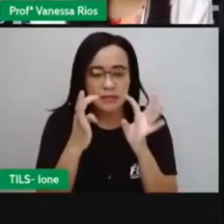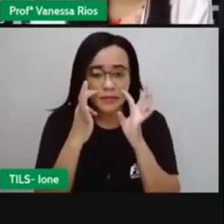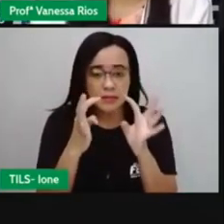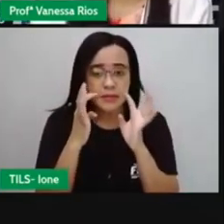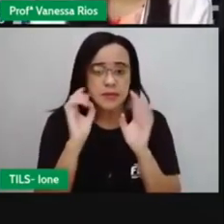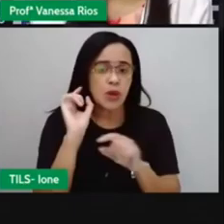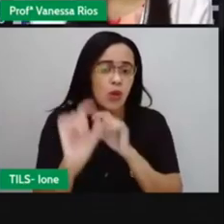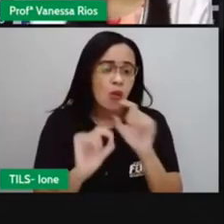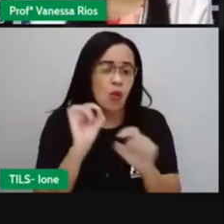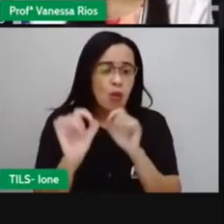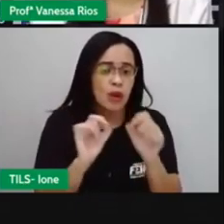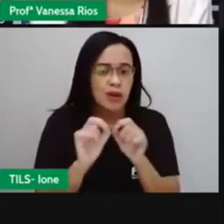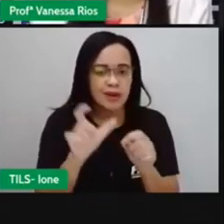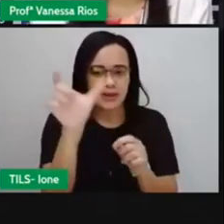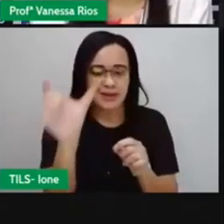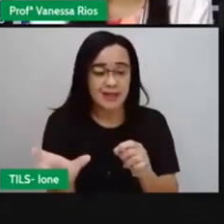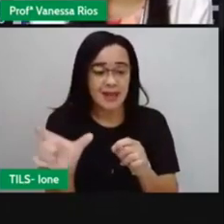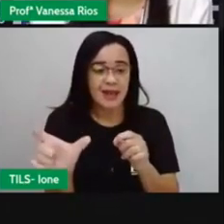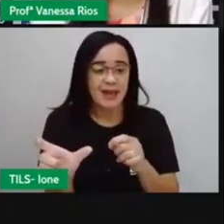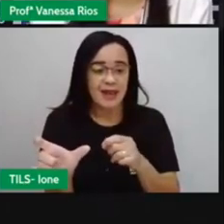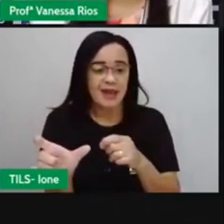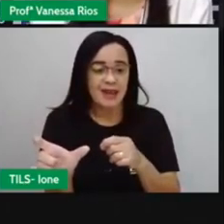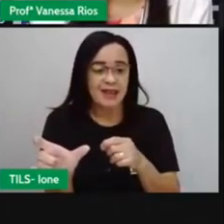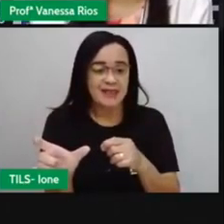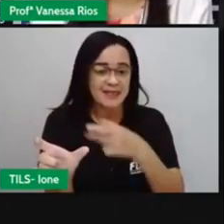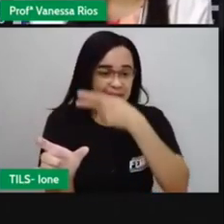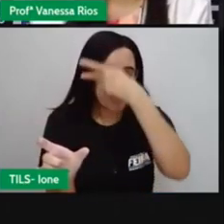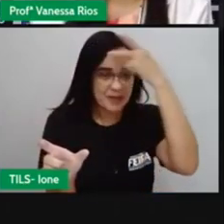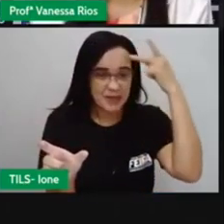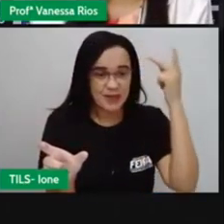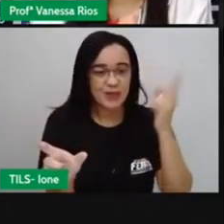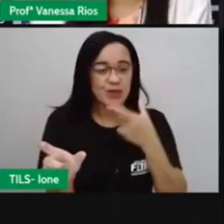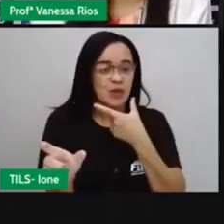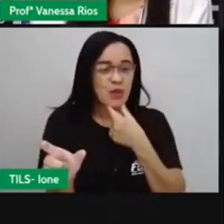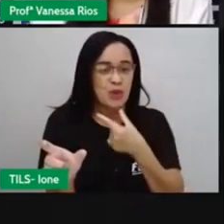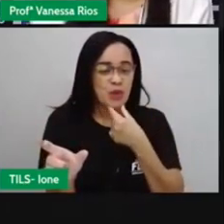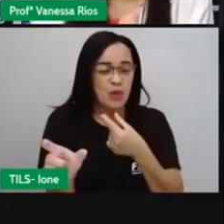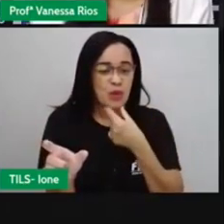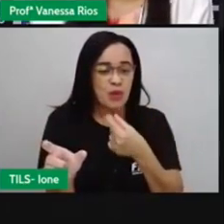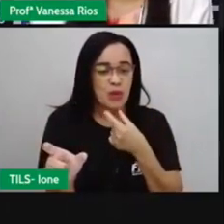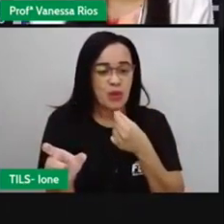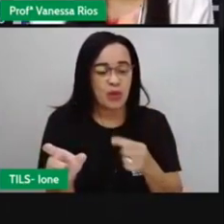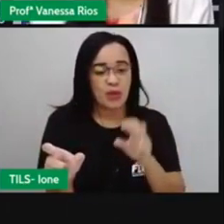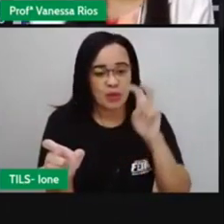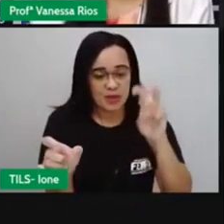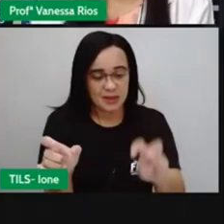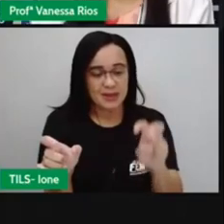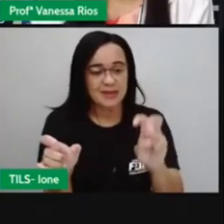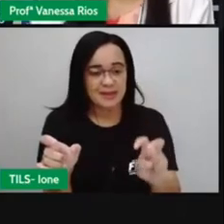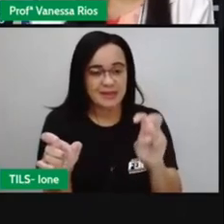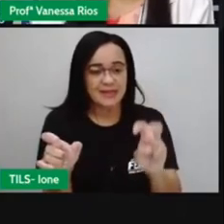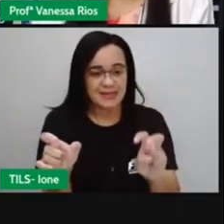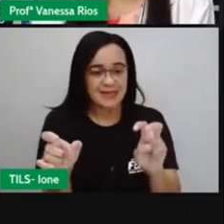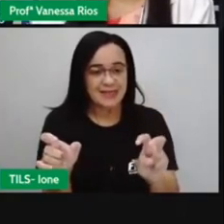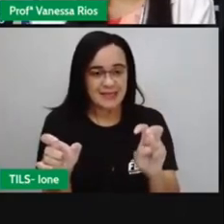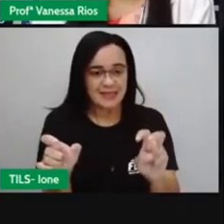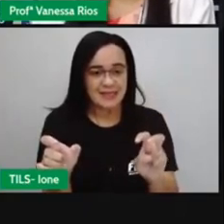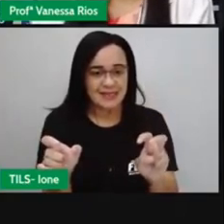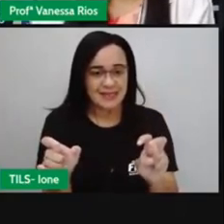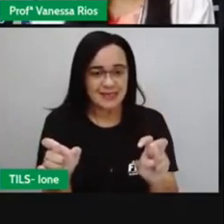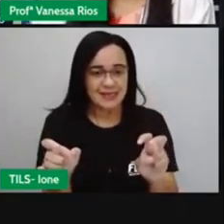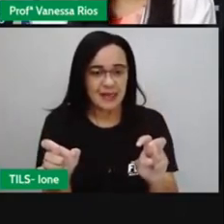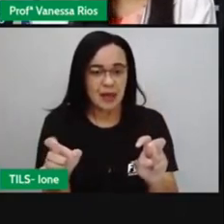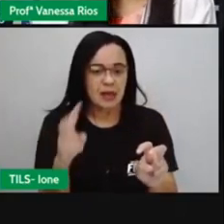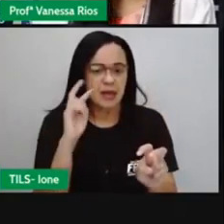ali, né? Uma pessoa num restaurante. Tá jantando. Aí essa pessoa aponta, né? O dedo